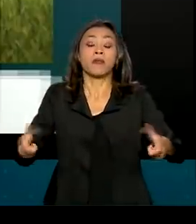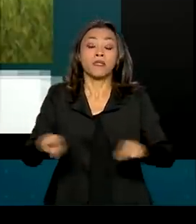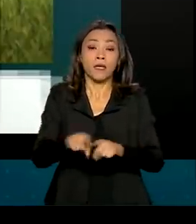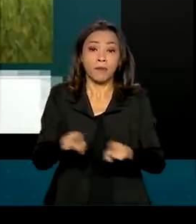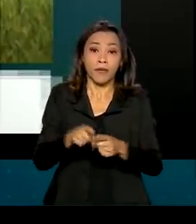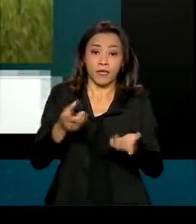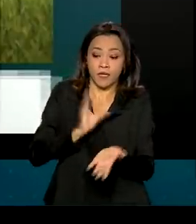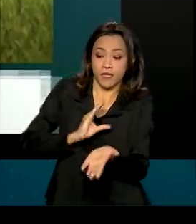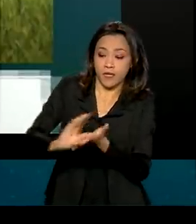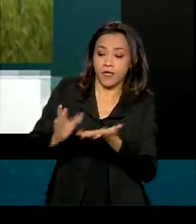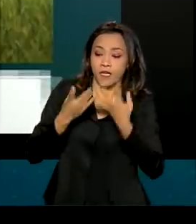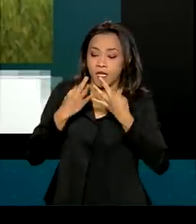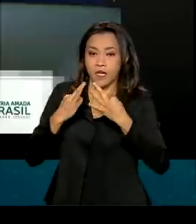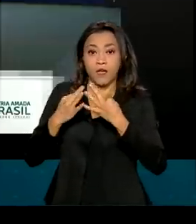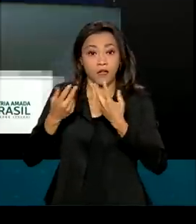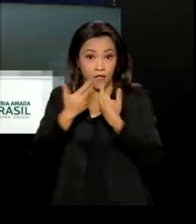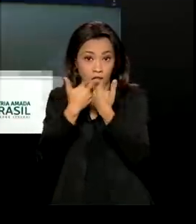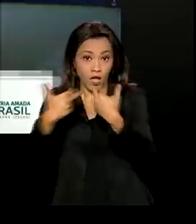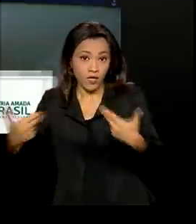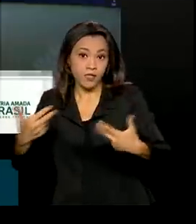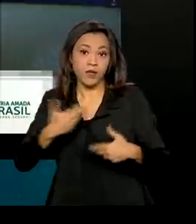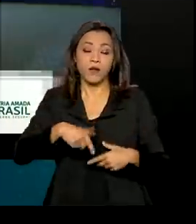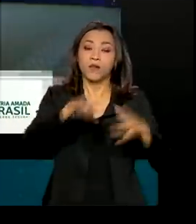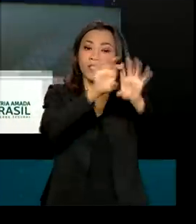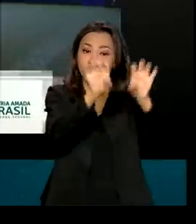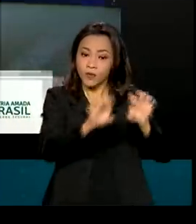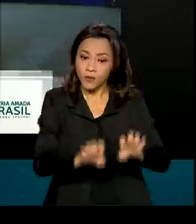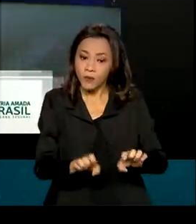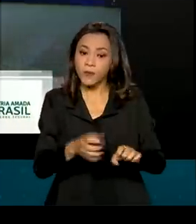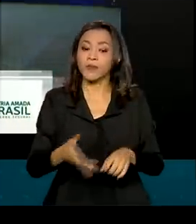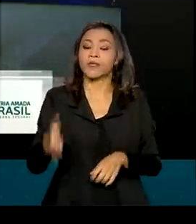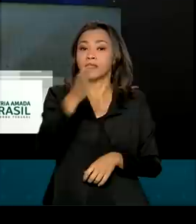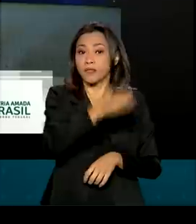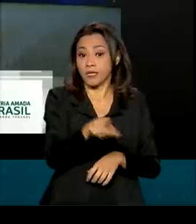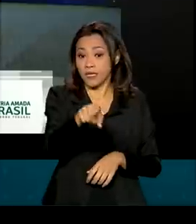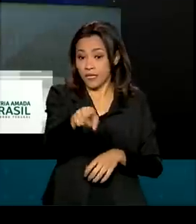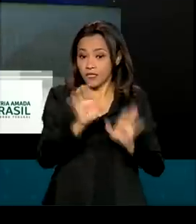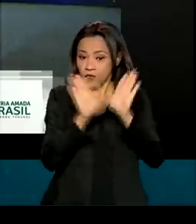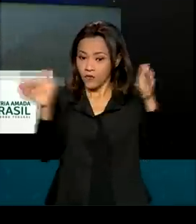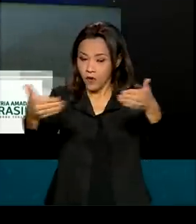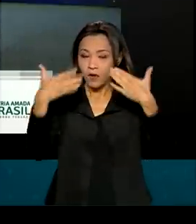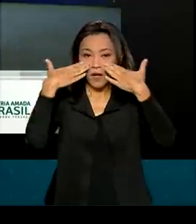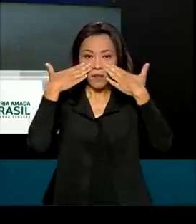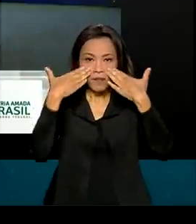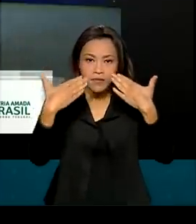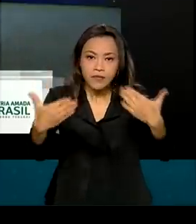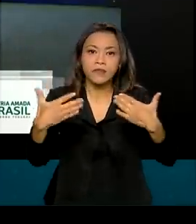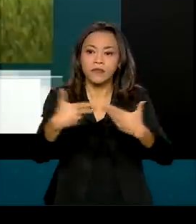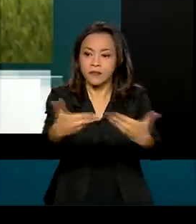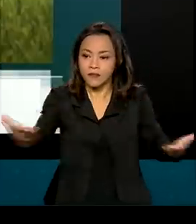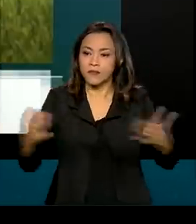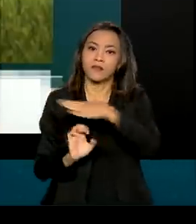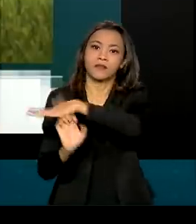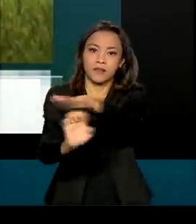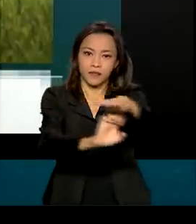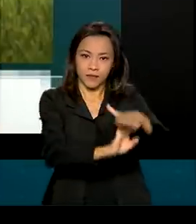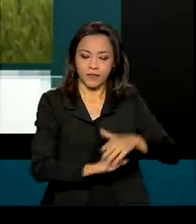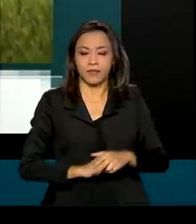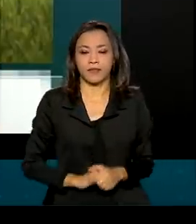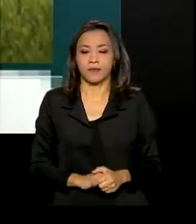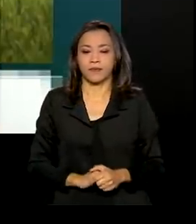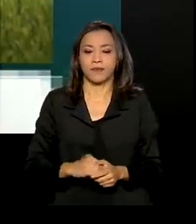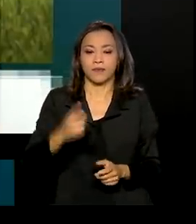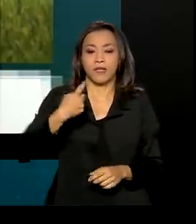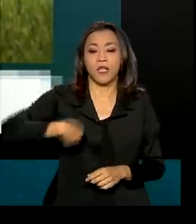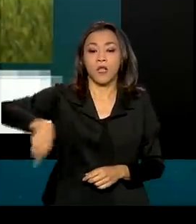inovação, infraestrutura e instrumentos verdes durante fórum com investidores internacionais. Ainda contamos